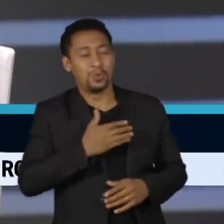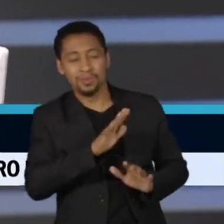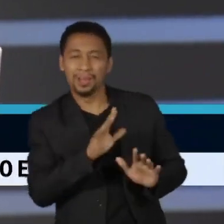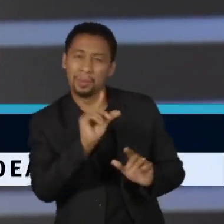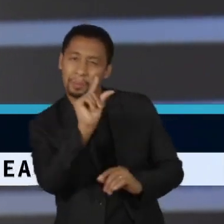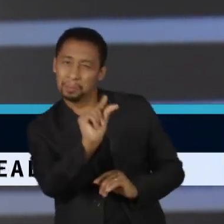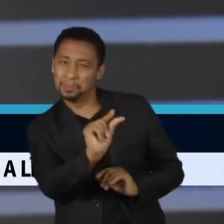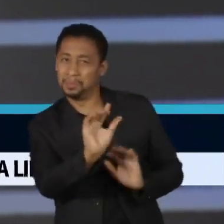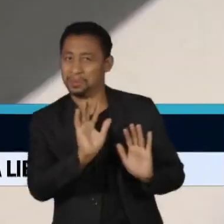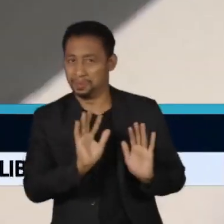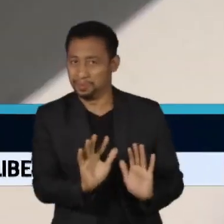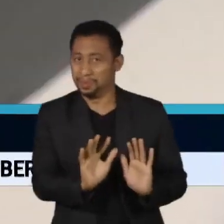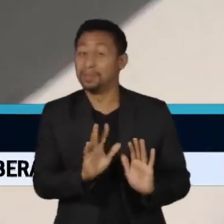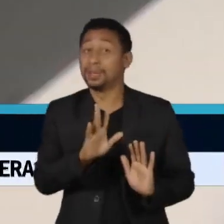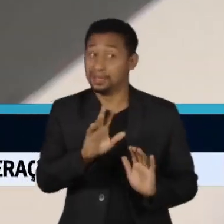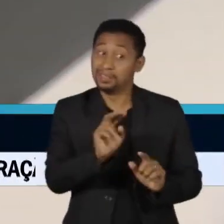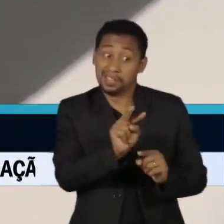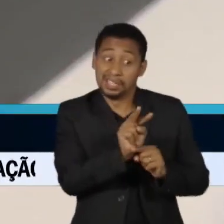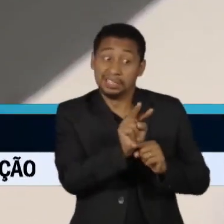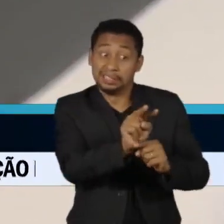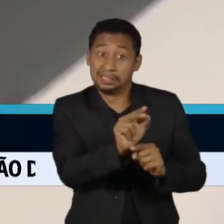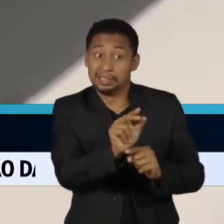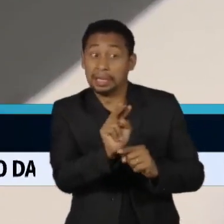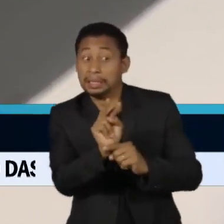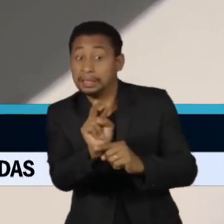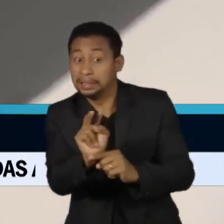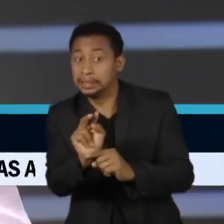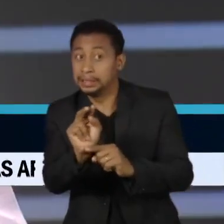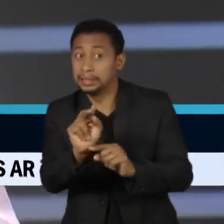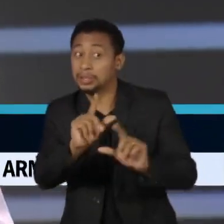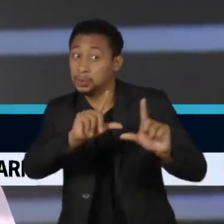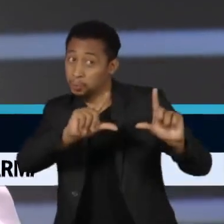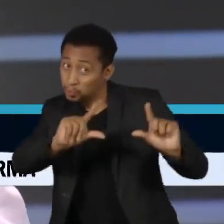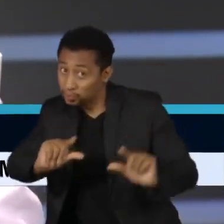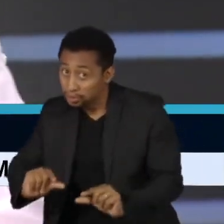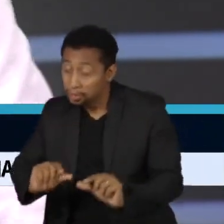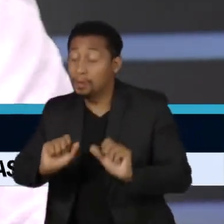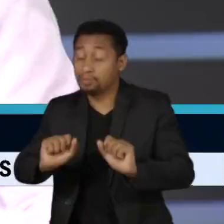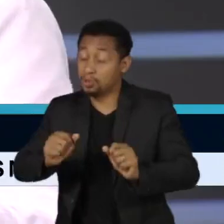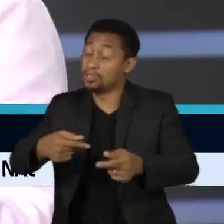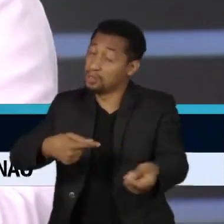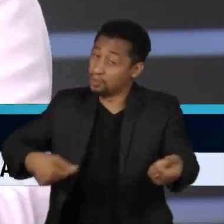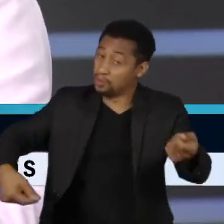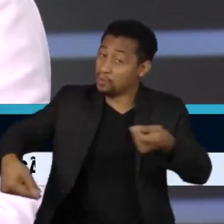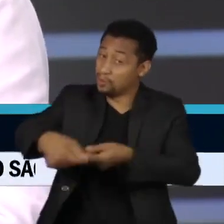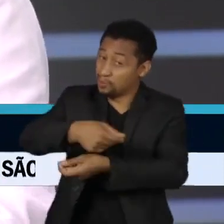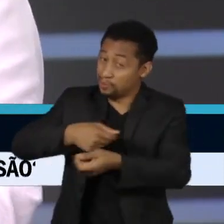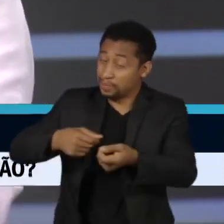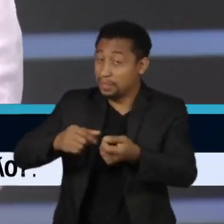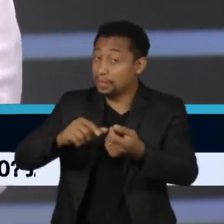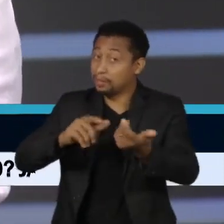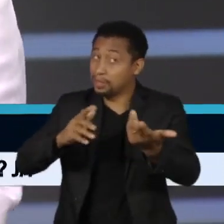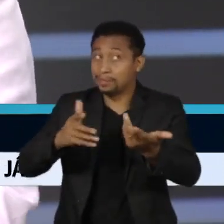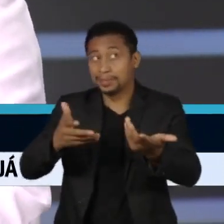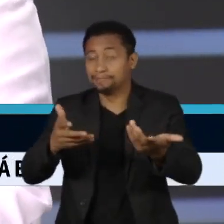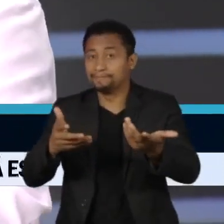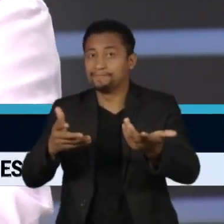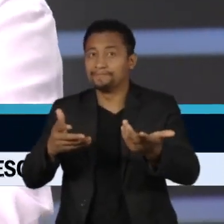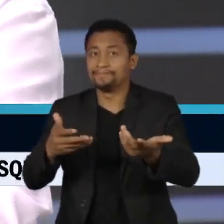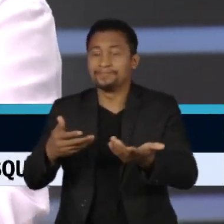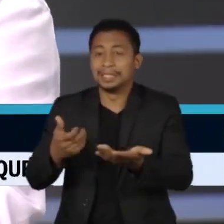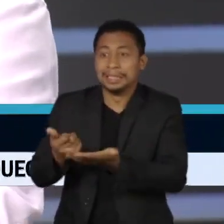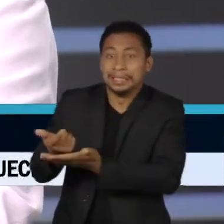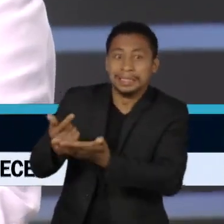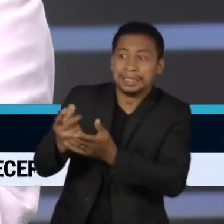pode levar a uma desaceleração imprevista da economia, maior do que se prevê, o que pode